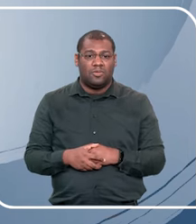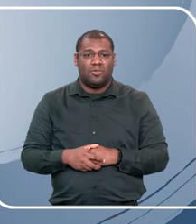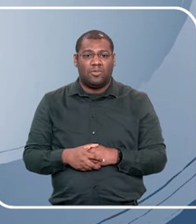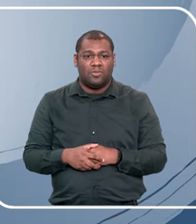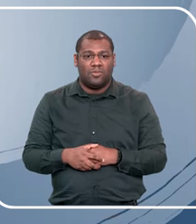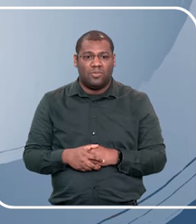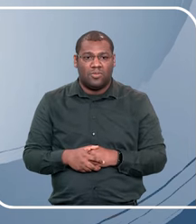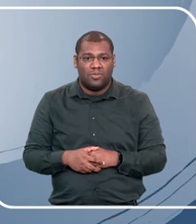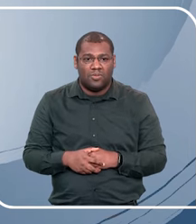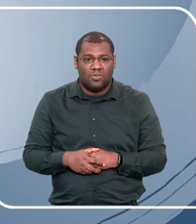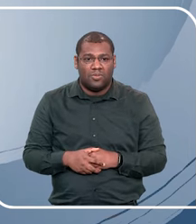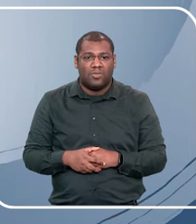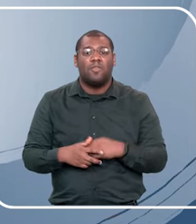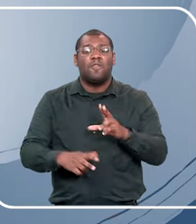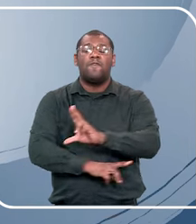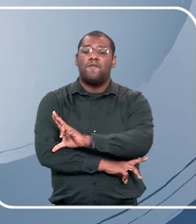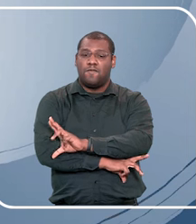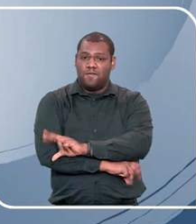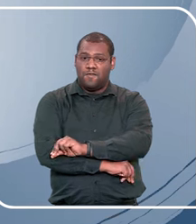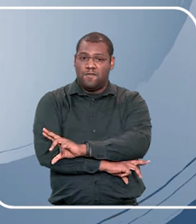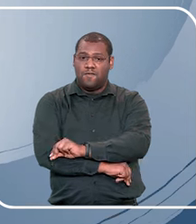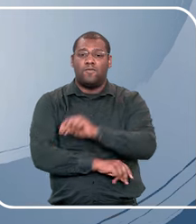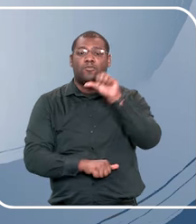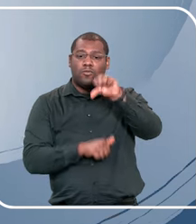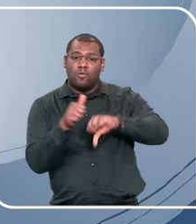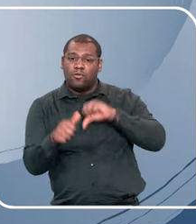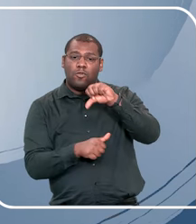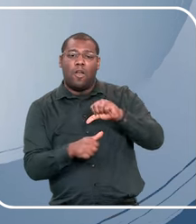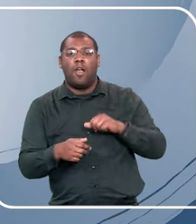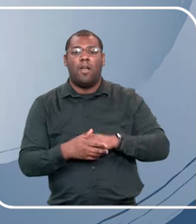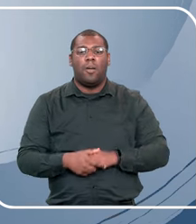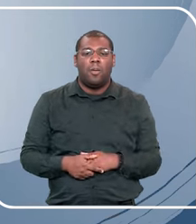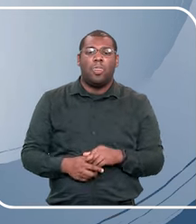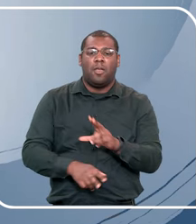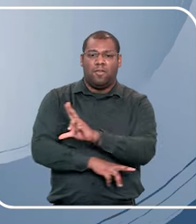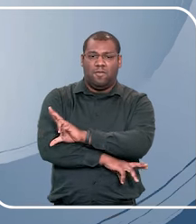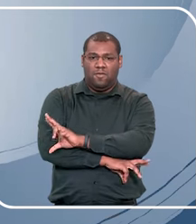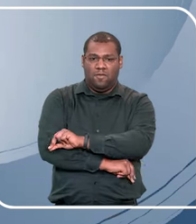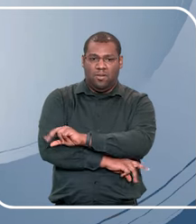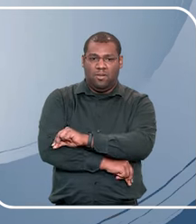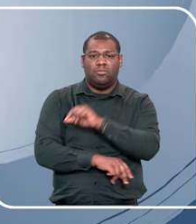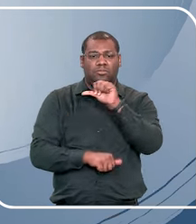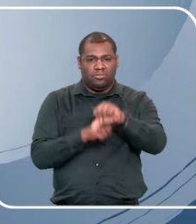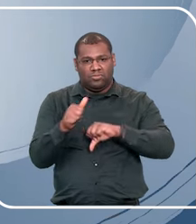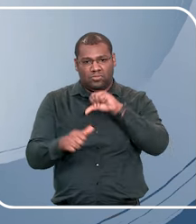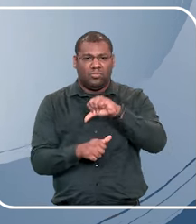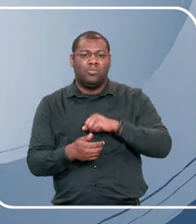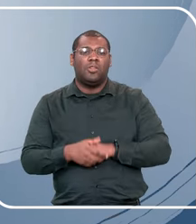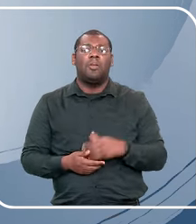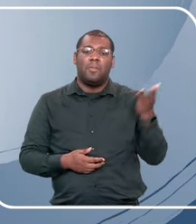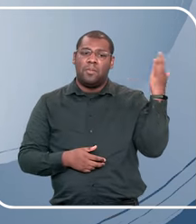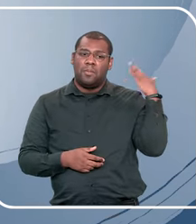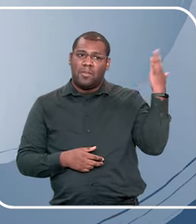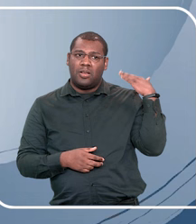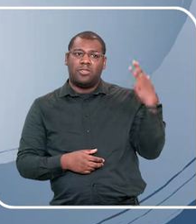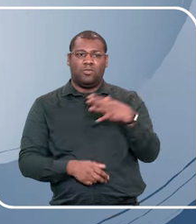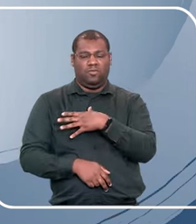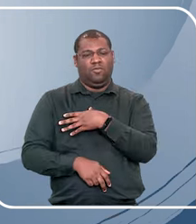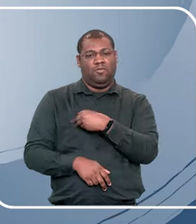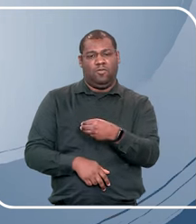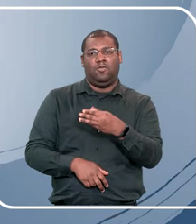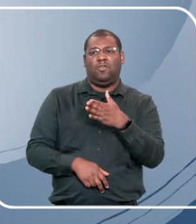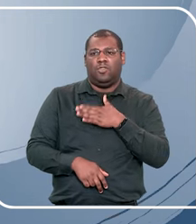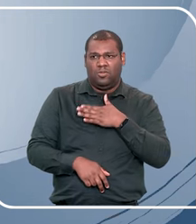eu tenho uma história com troca de fralda, vou falar da troca de fralda agora, a troca de fralda, quando eu tive meus filhos,